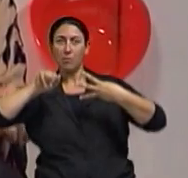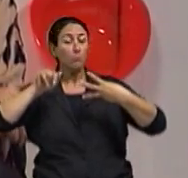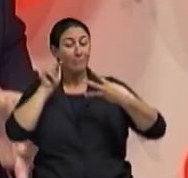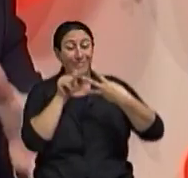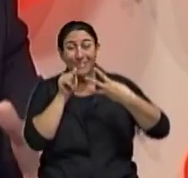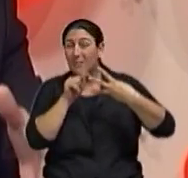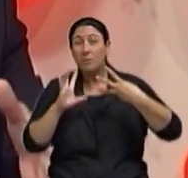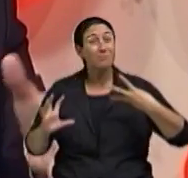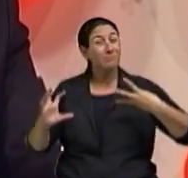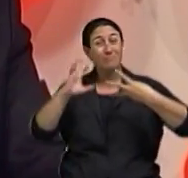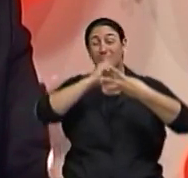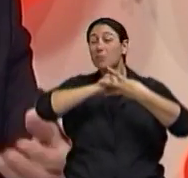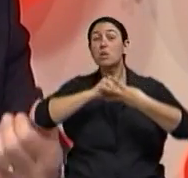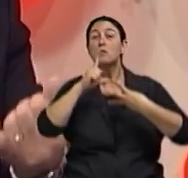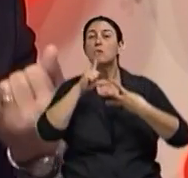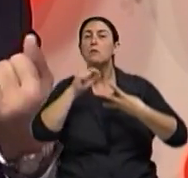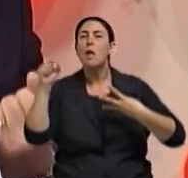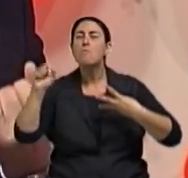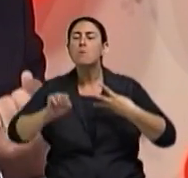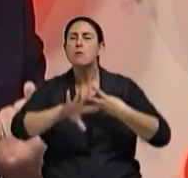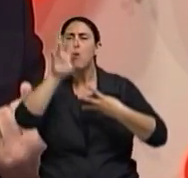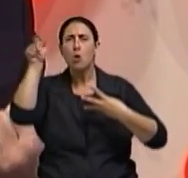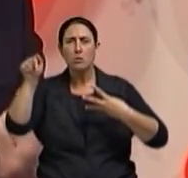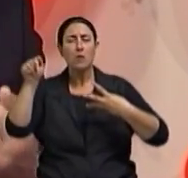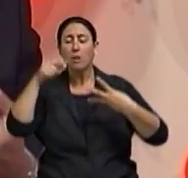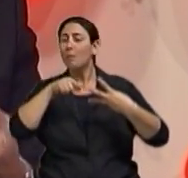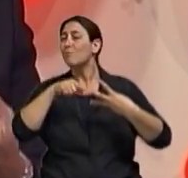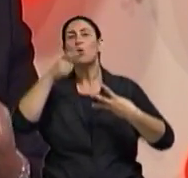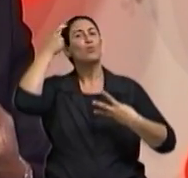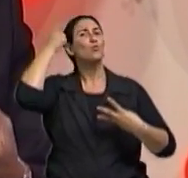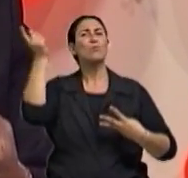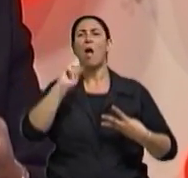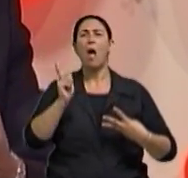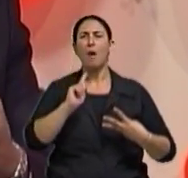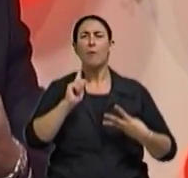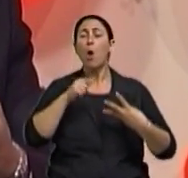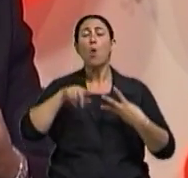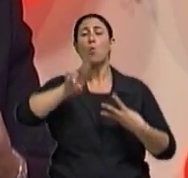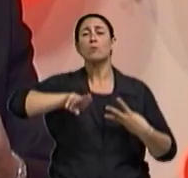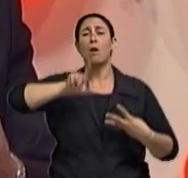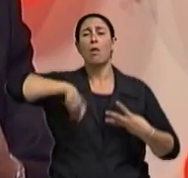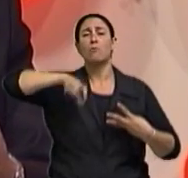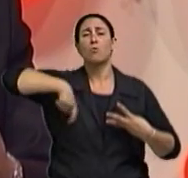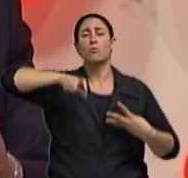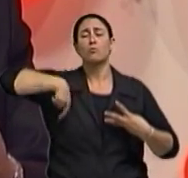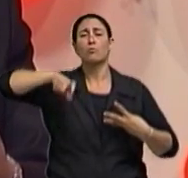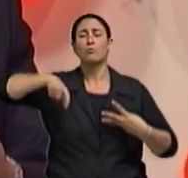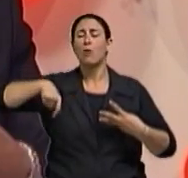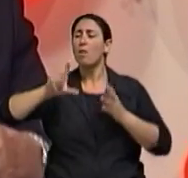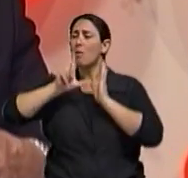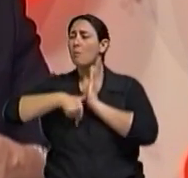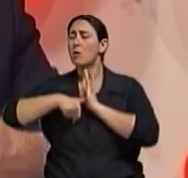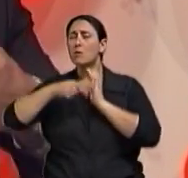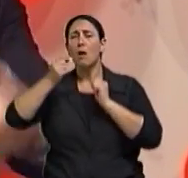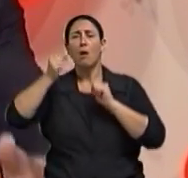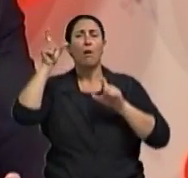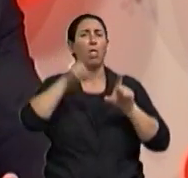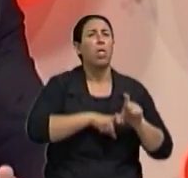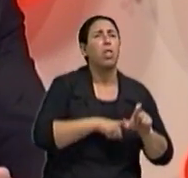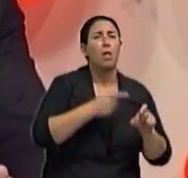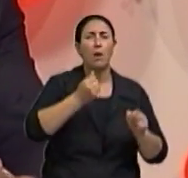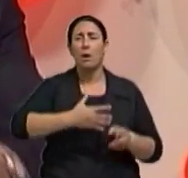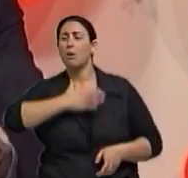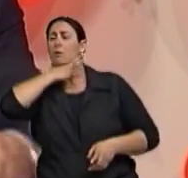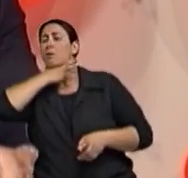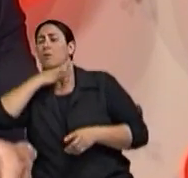classe média, ela é fragilizada. Por quê? Usa o cartão de crédito, se endivida, não tem condições